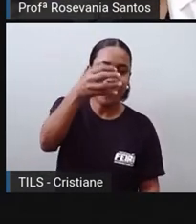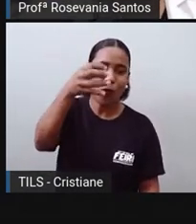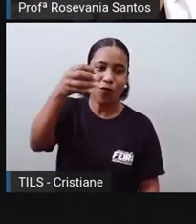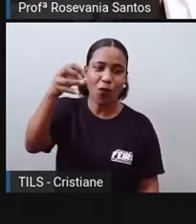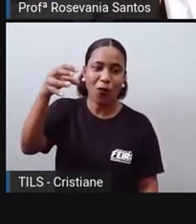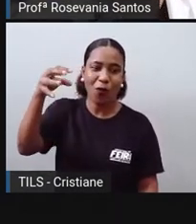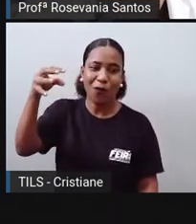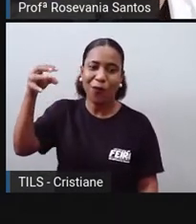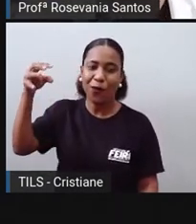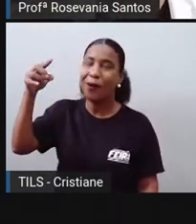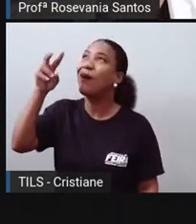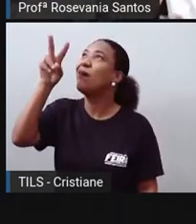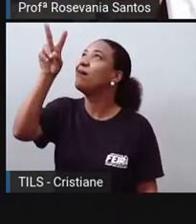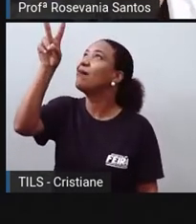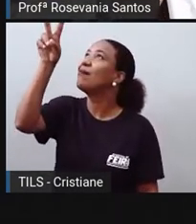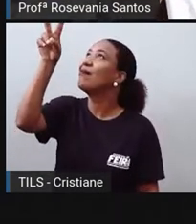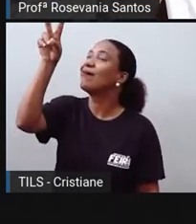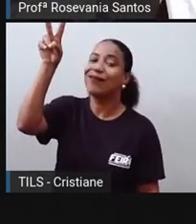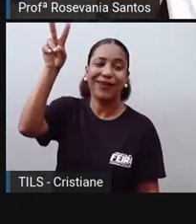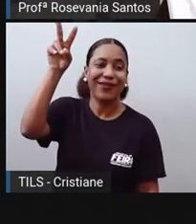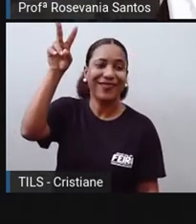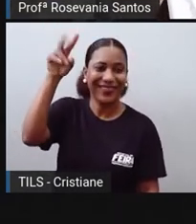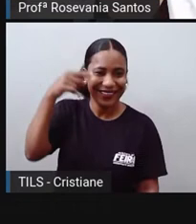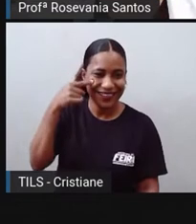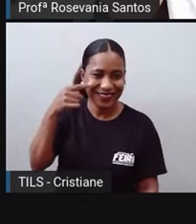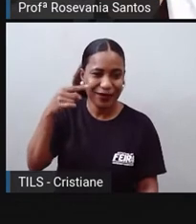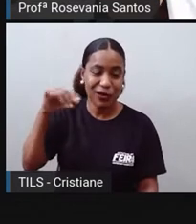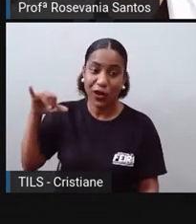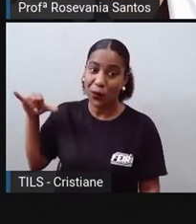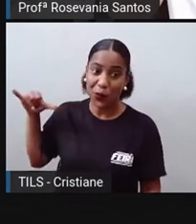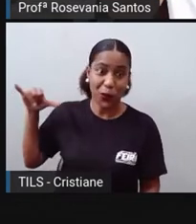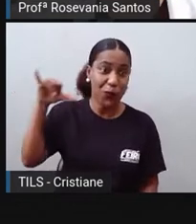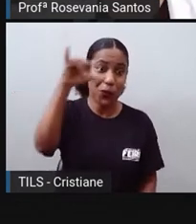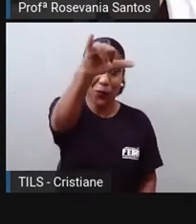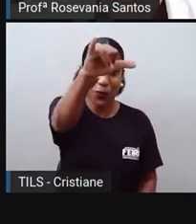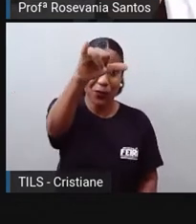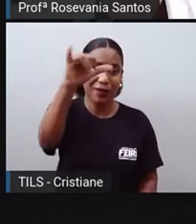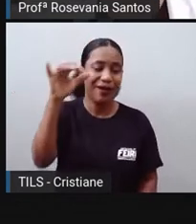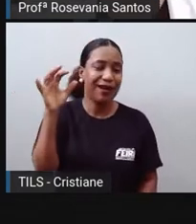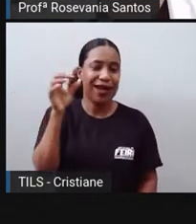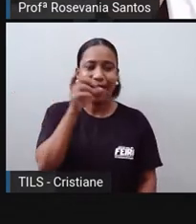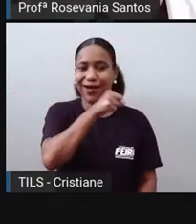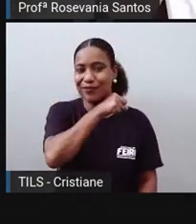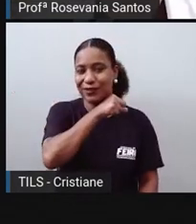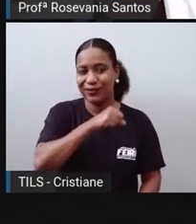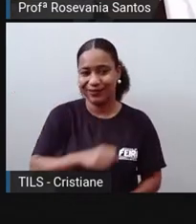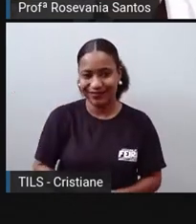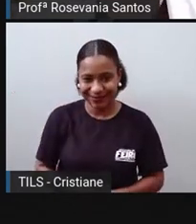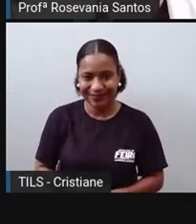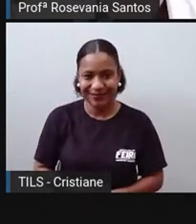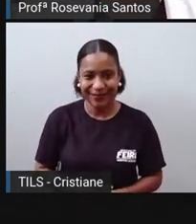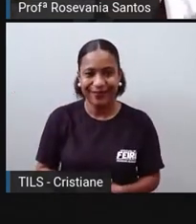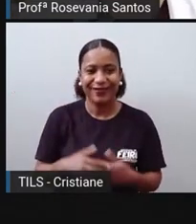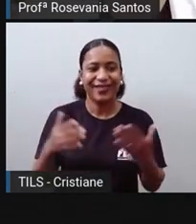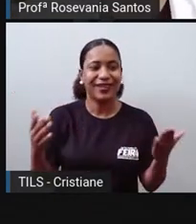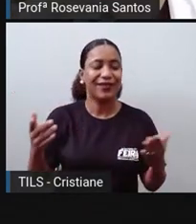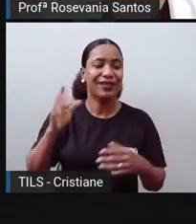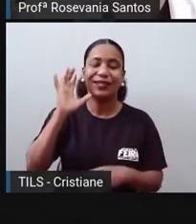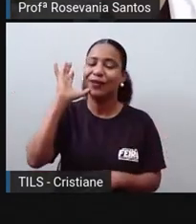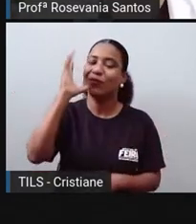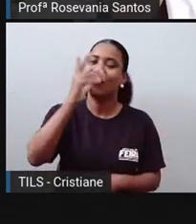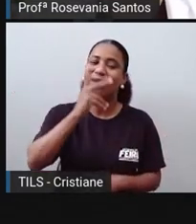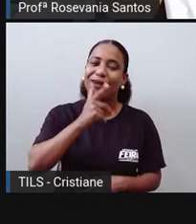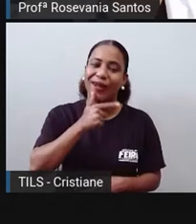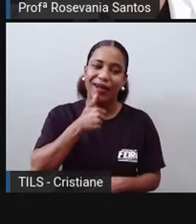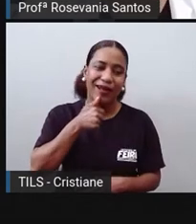observa, às vezes, no céu. Esses aviões a jato, né, então, tudo muito rápido, a gente demora, o que antes levavam